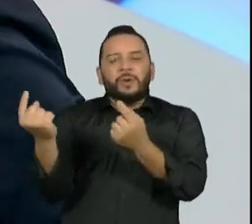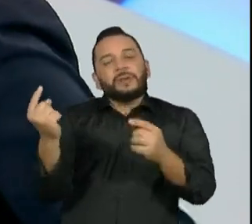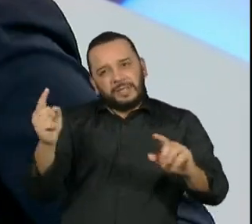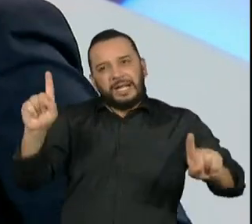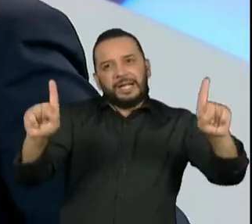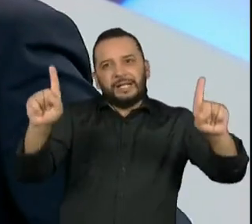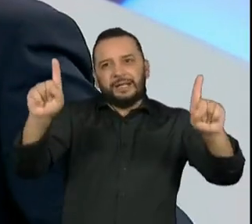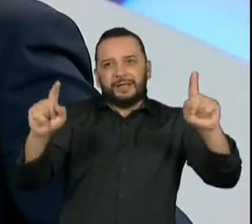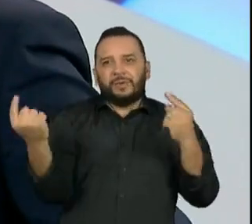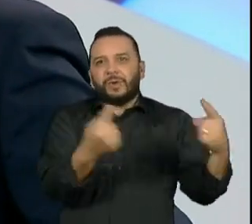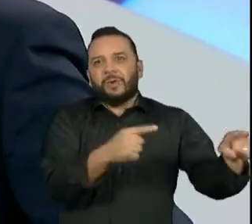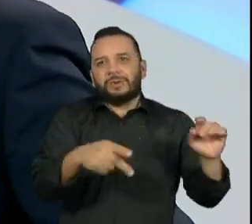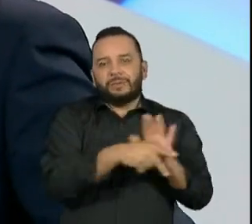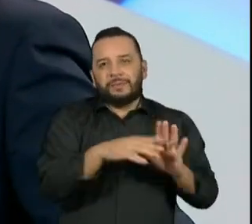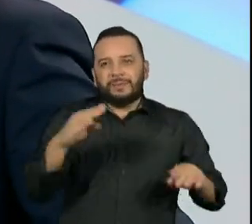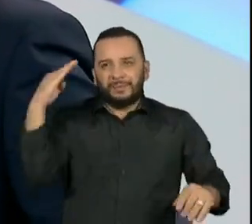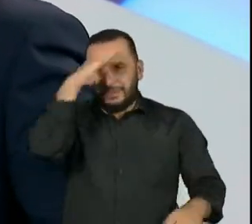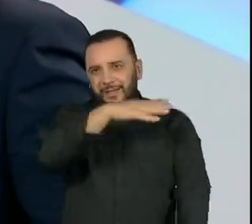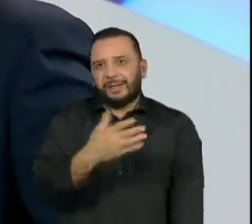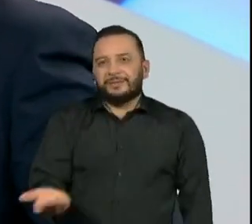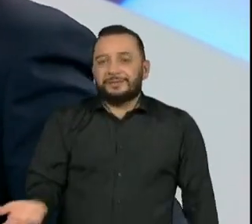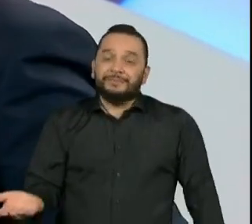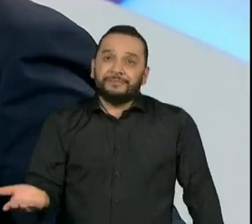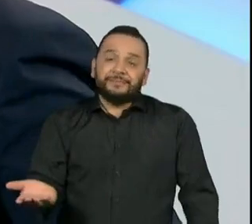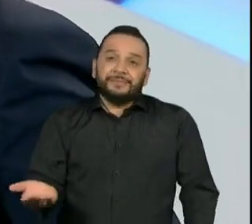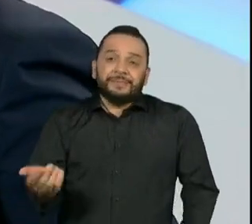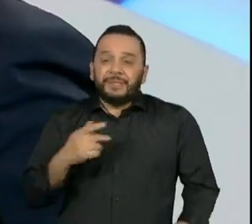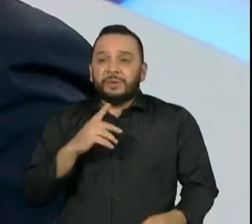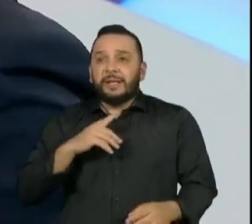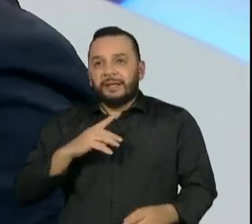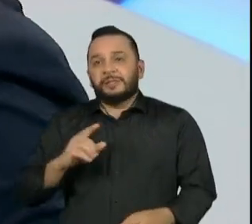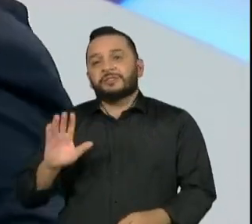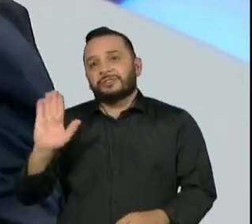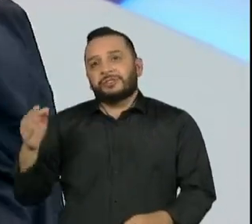E isto é tão preocupante do que o próprio líder populista.